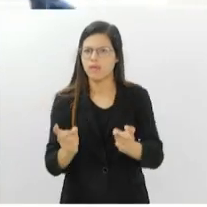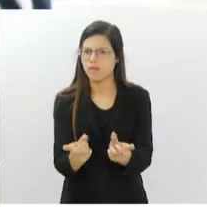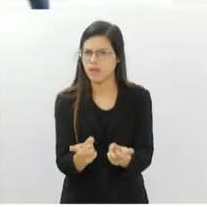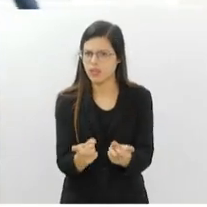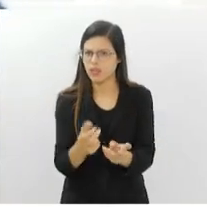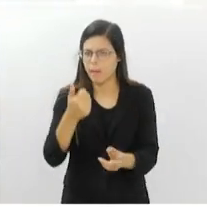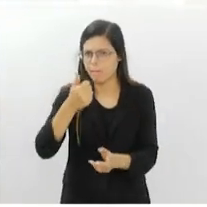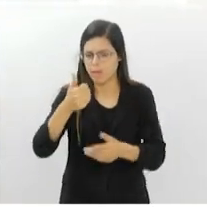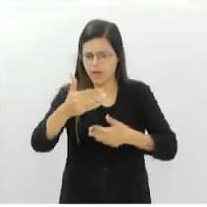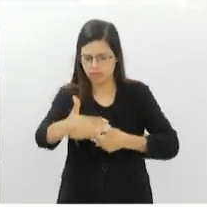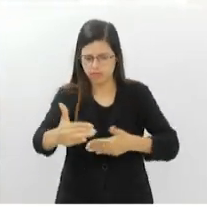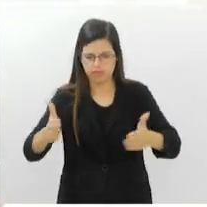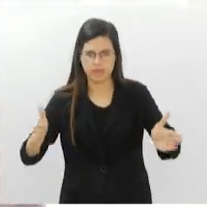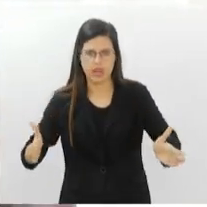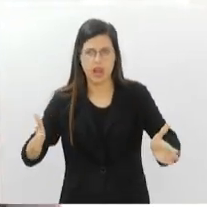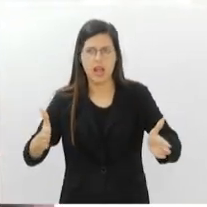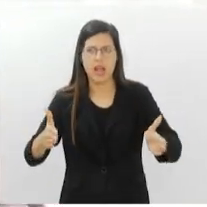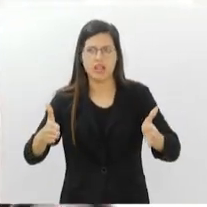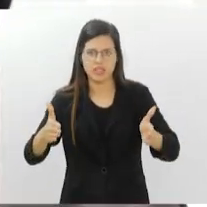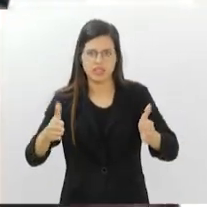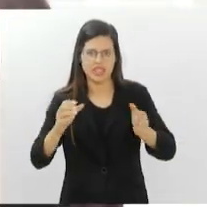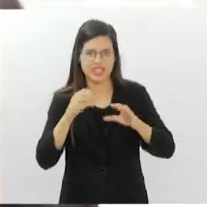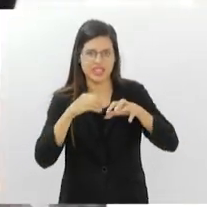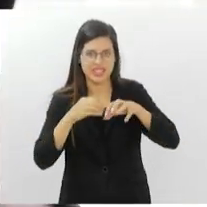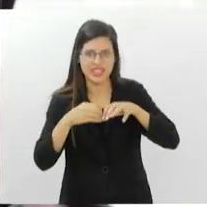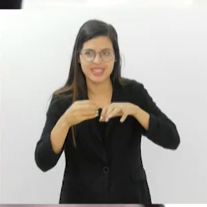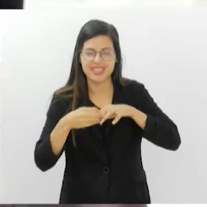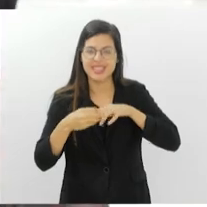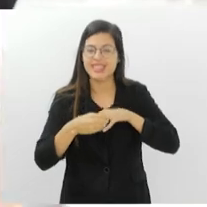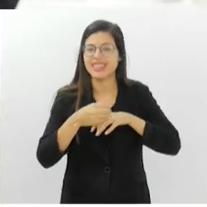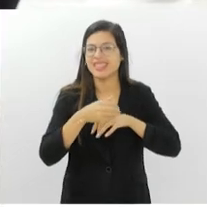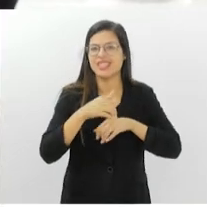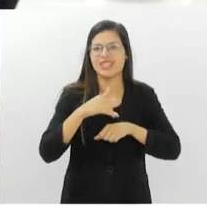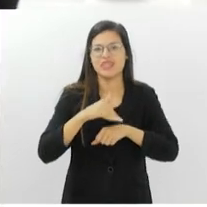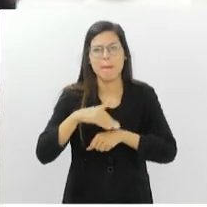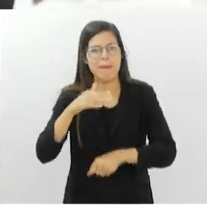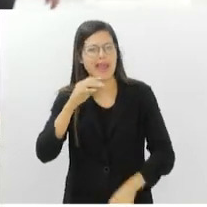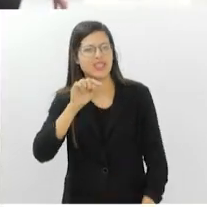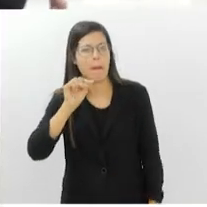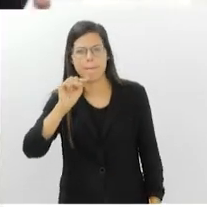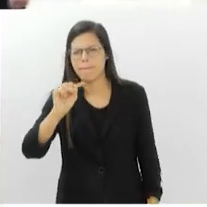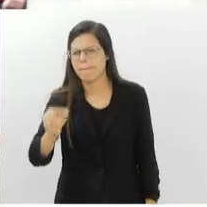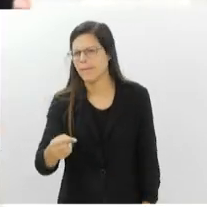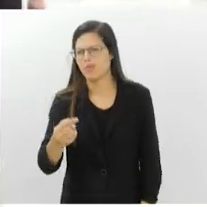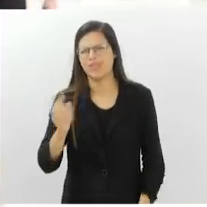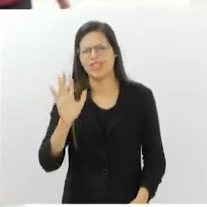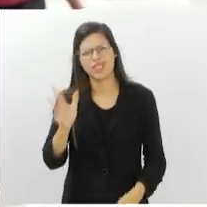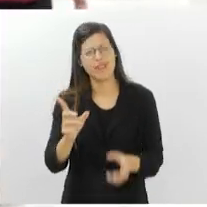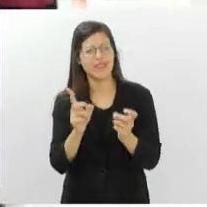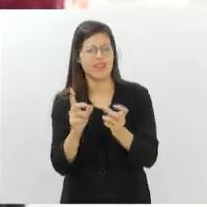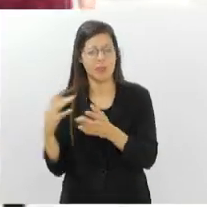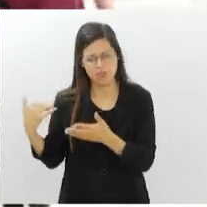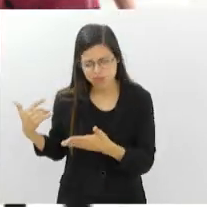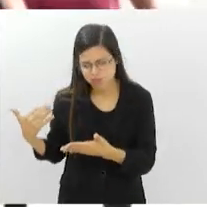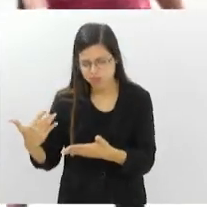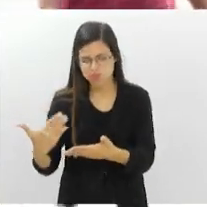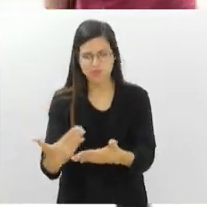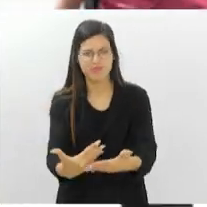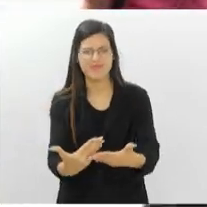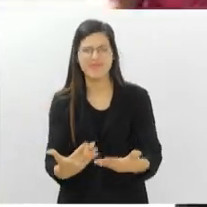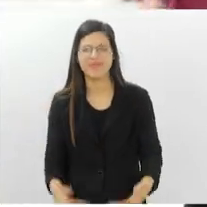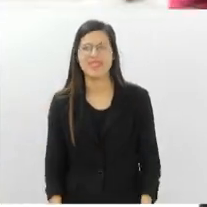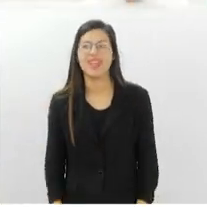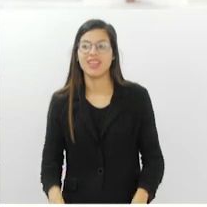primeira caixa de açaí das centenas de milhares que já vendemos até hoje. E Fábio, deve ser uma grande responsabilidade também